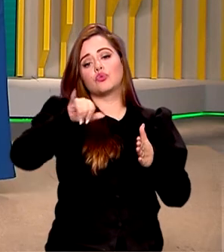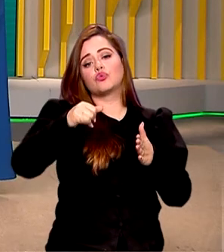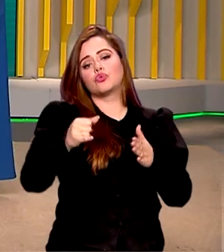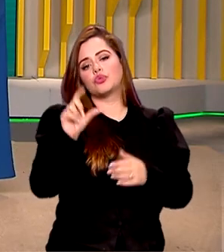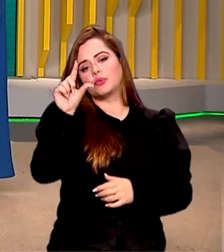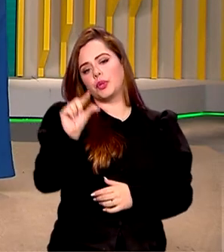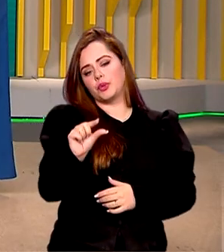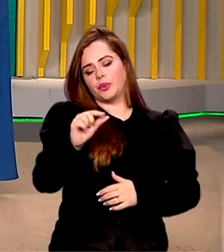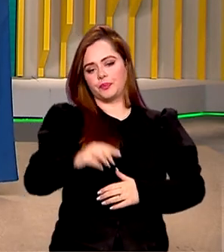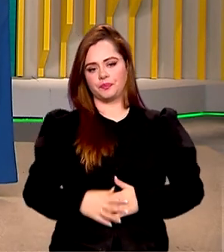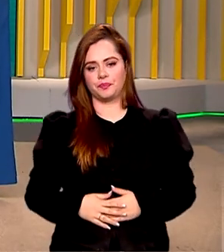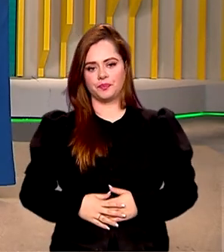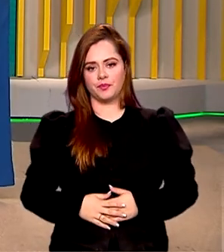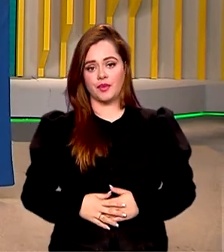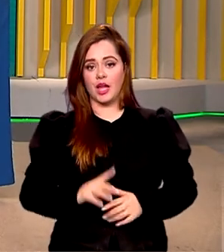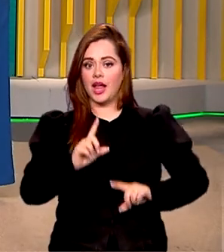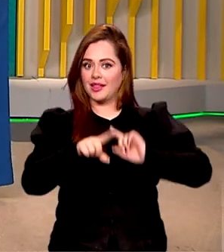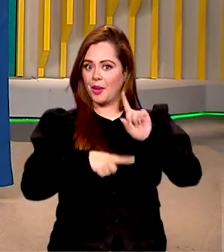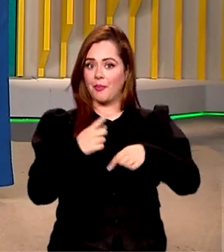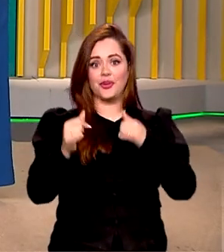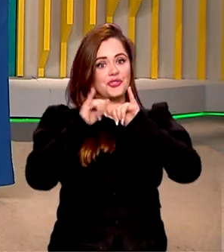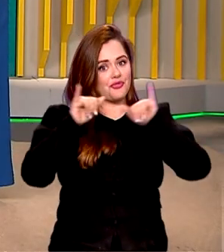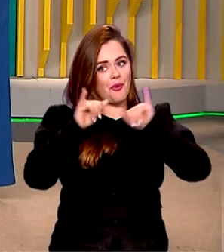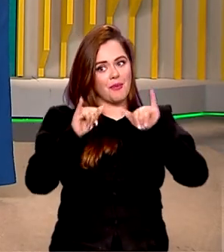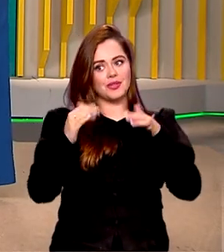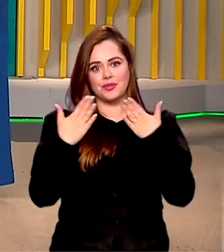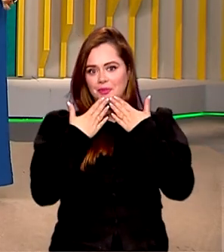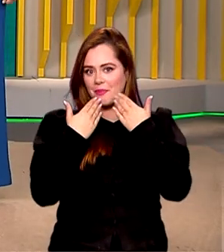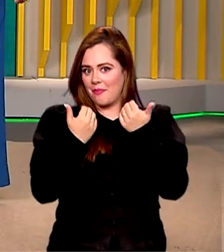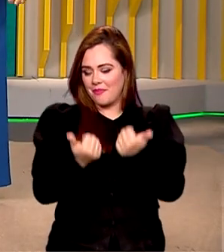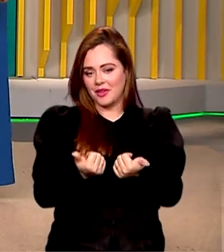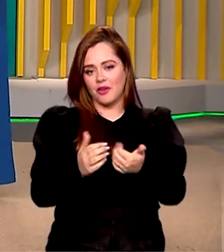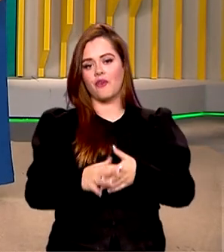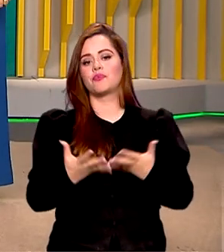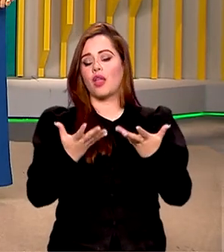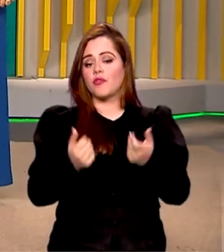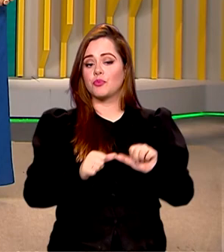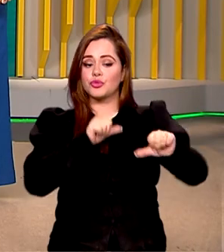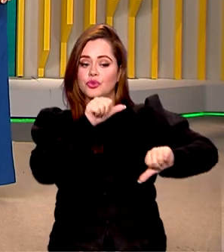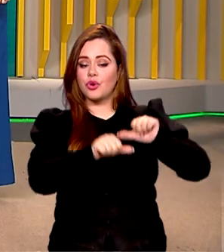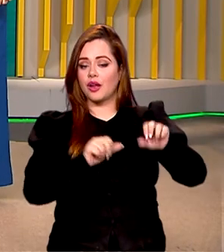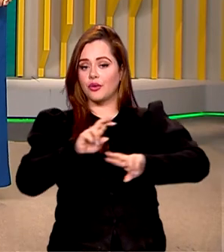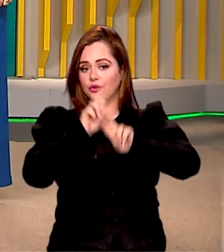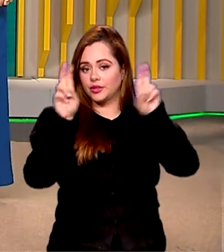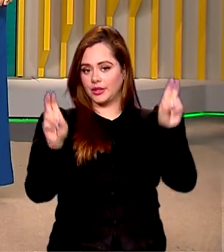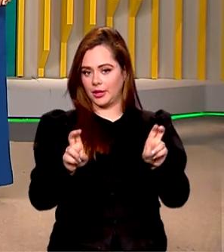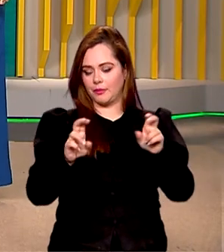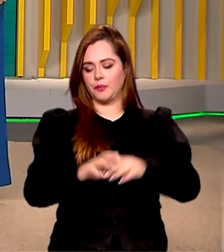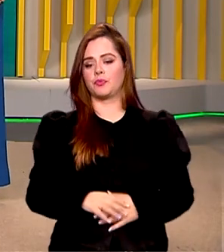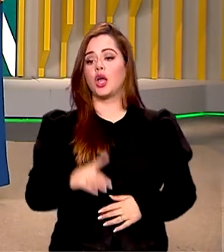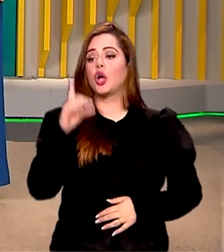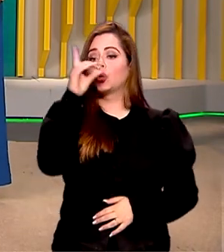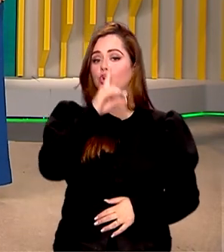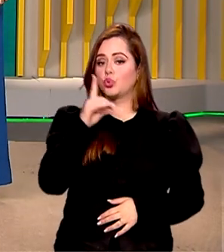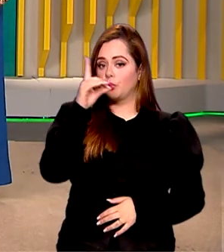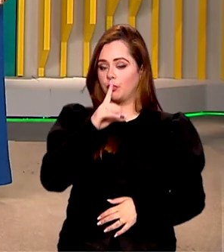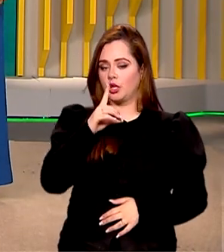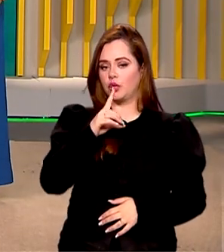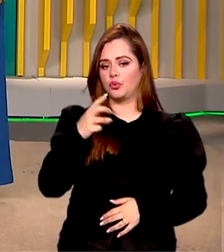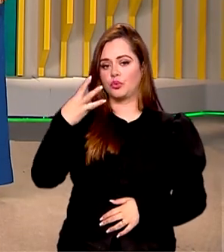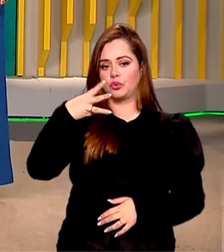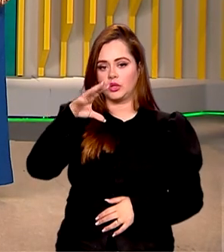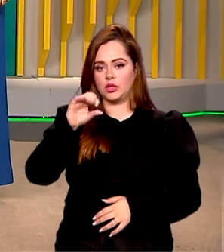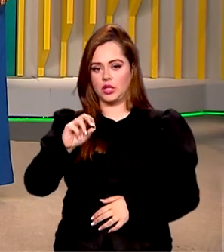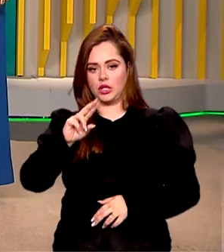Bom, depois de tantas notícias boas da economia, a gente vai mudar de assunto aqui, né, Ana? No próximo domingo, 30 de julho, o